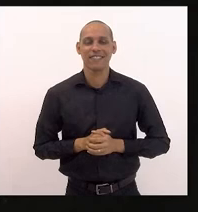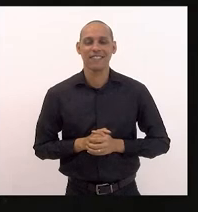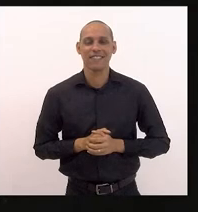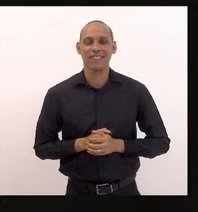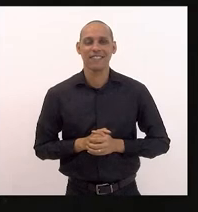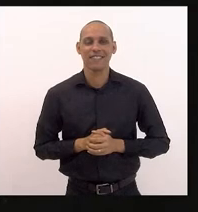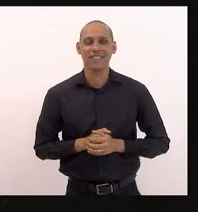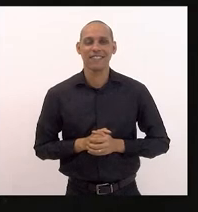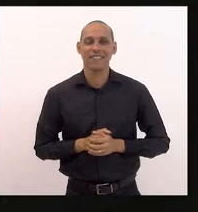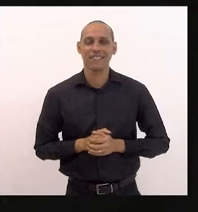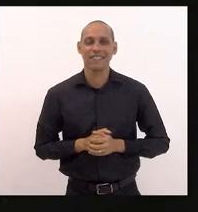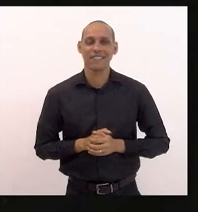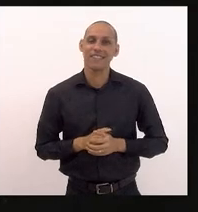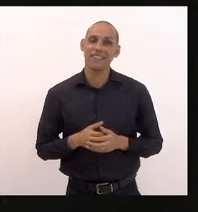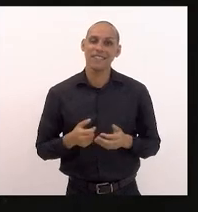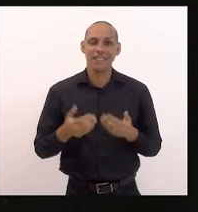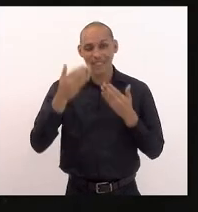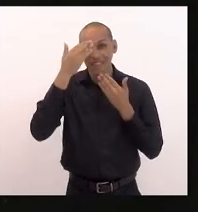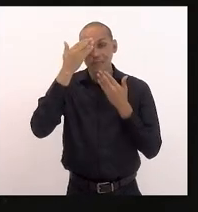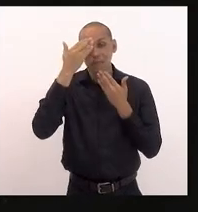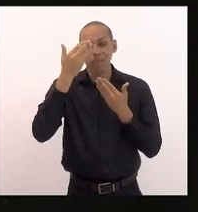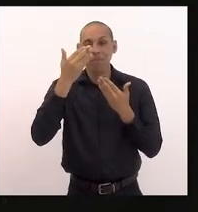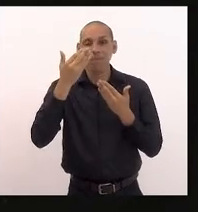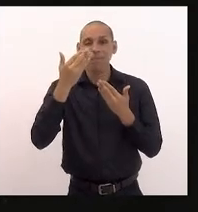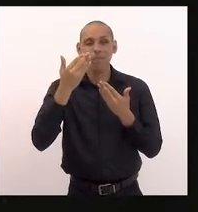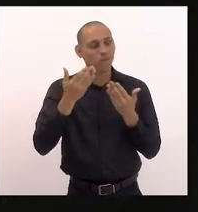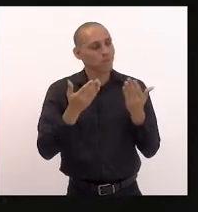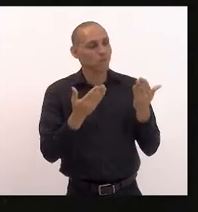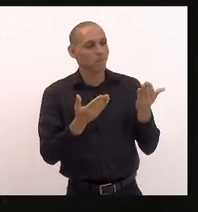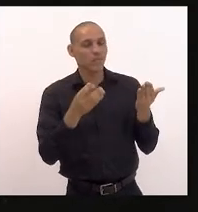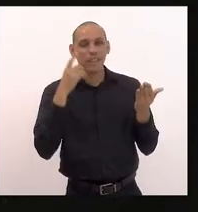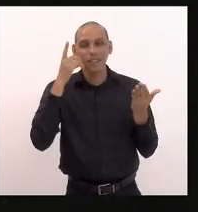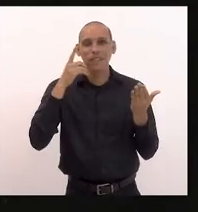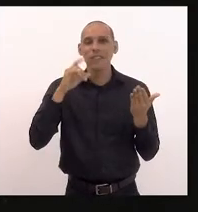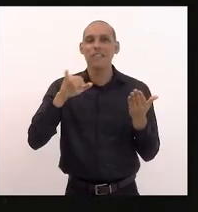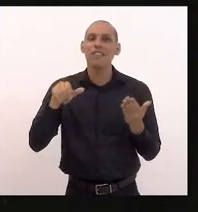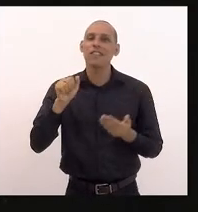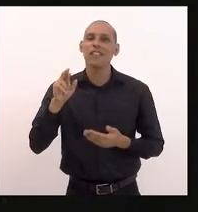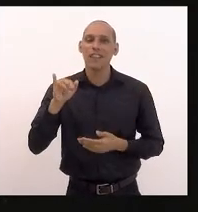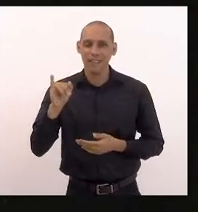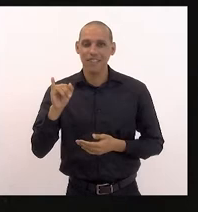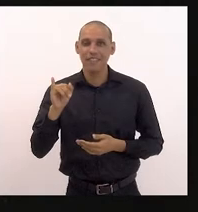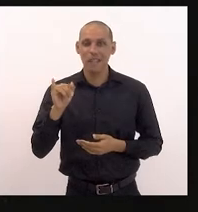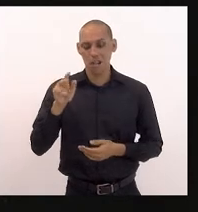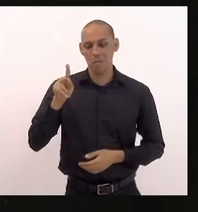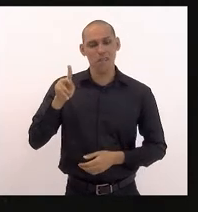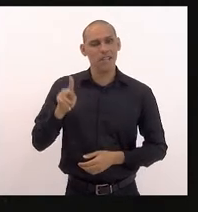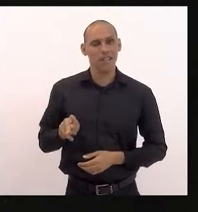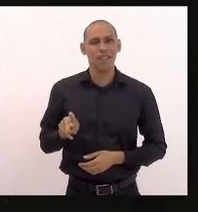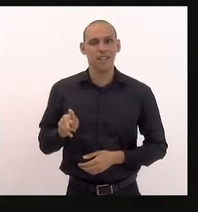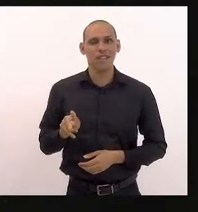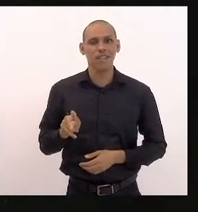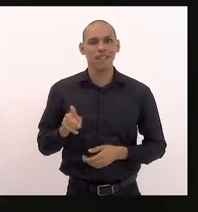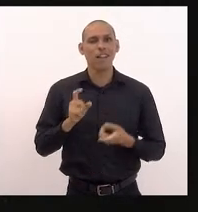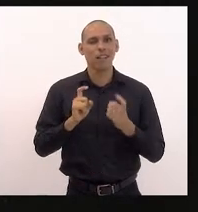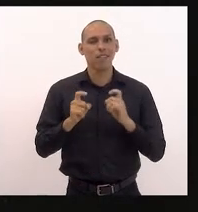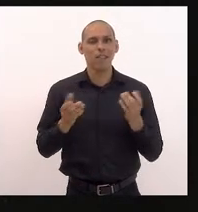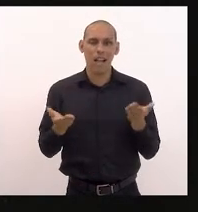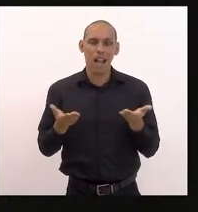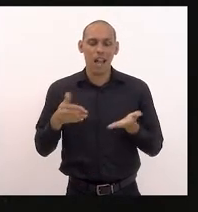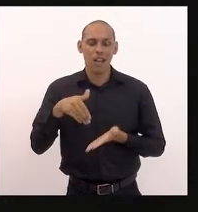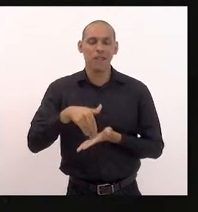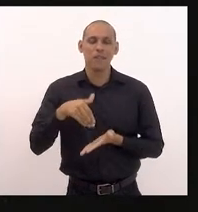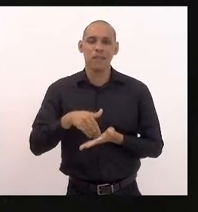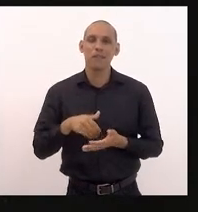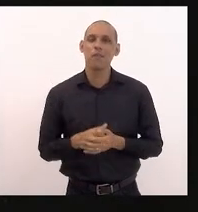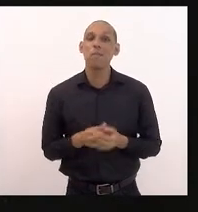eu quero aqui agradecer a gentileza do deputado Jague de presidir a sessão nesse expediente final